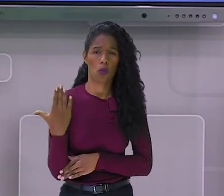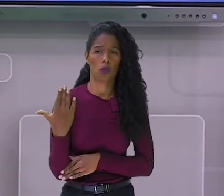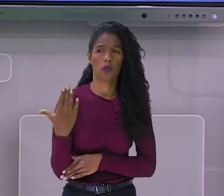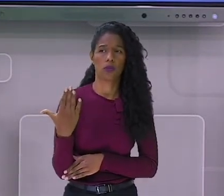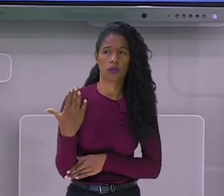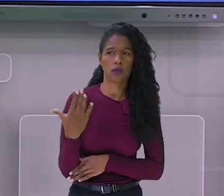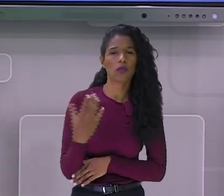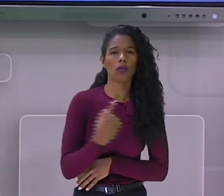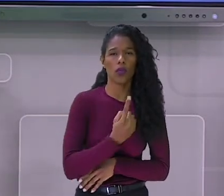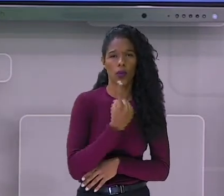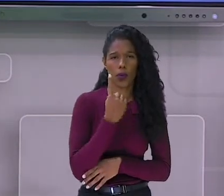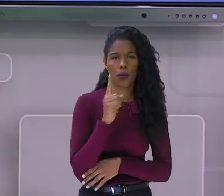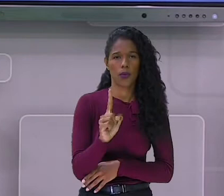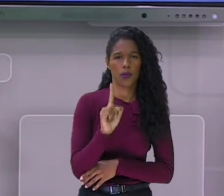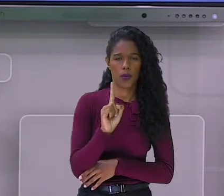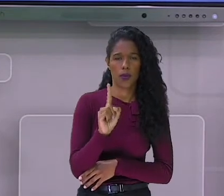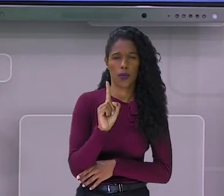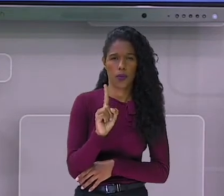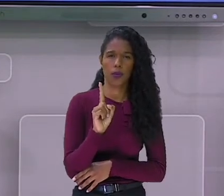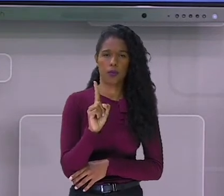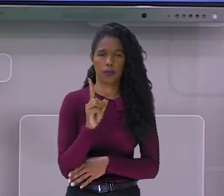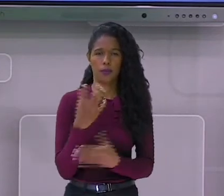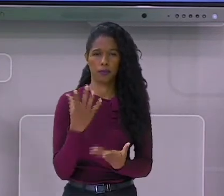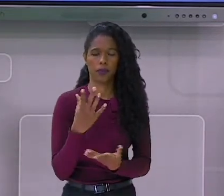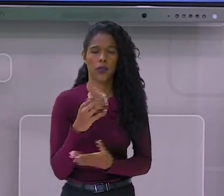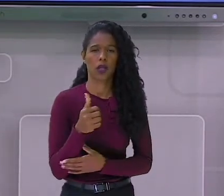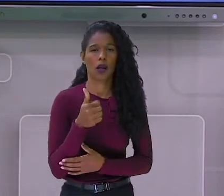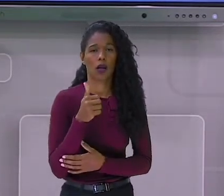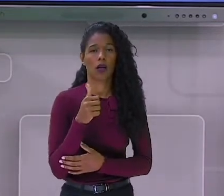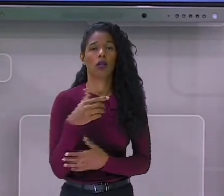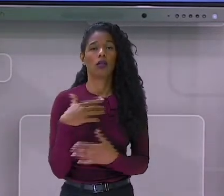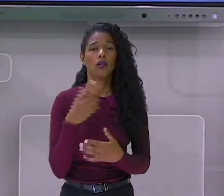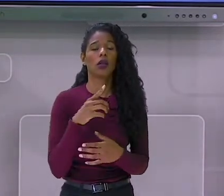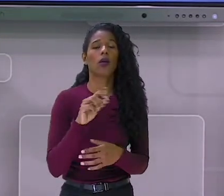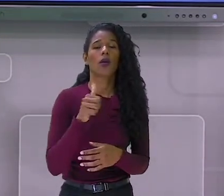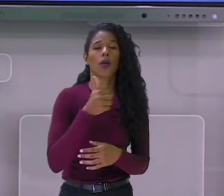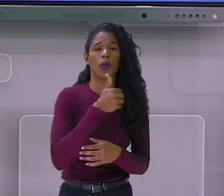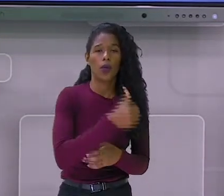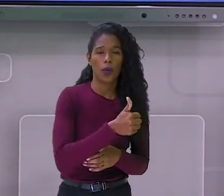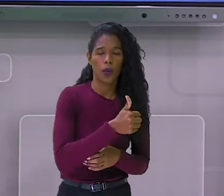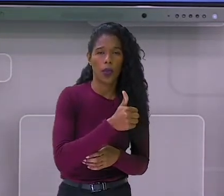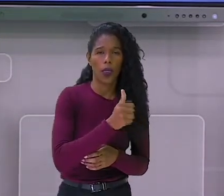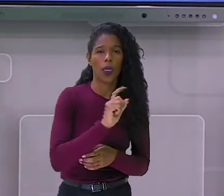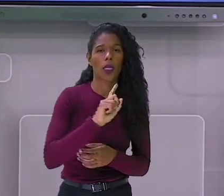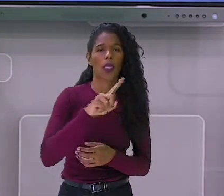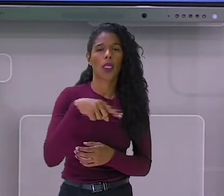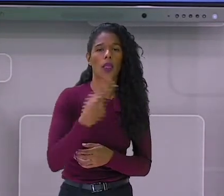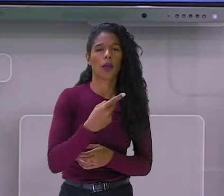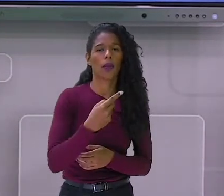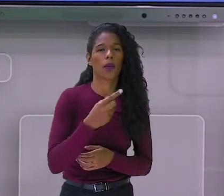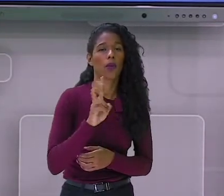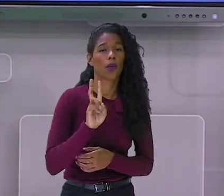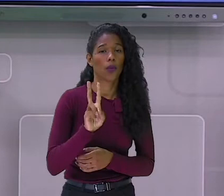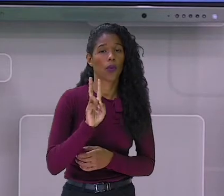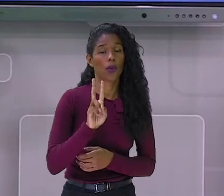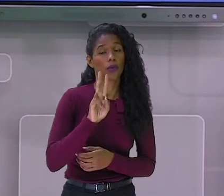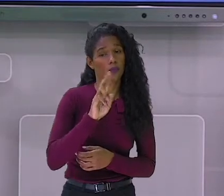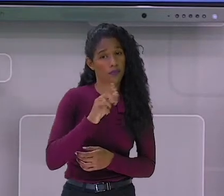Não é o 1? O 1 é o menor. Então, depois do 1, vem qual? O 2.